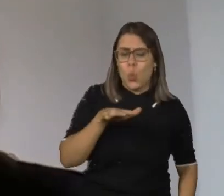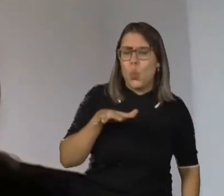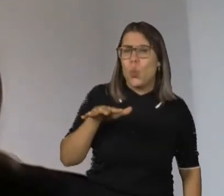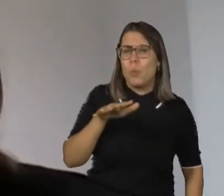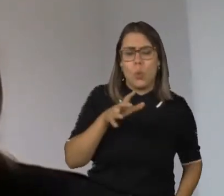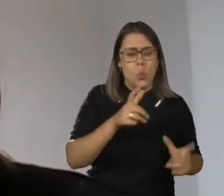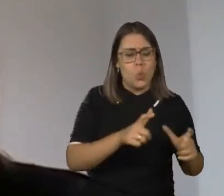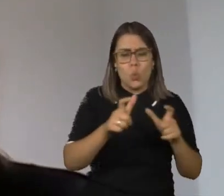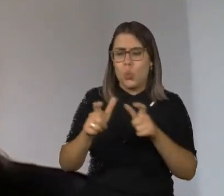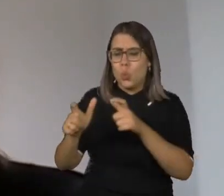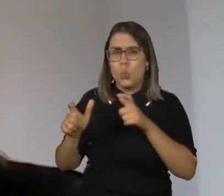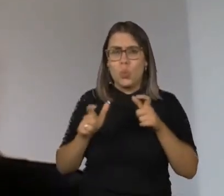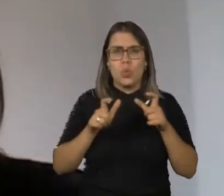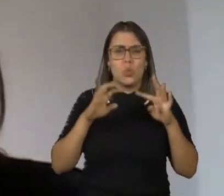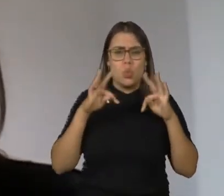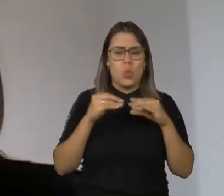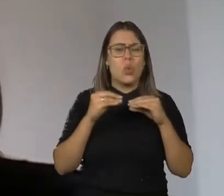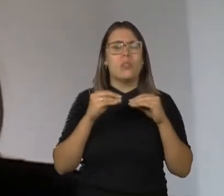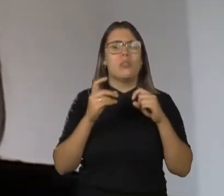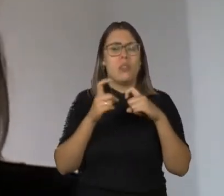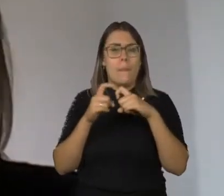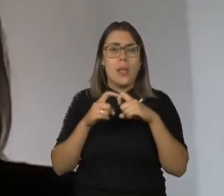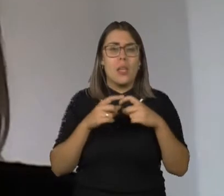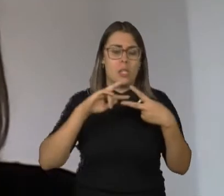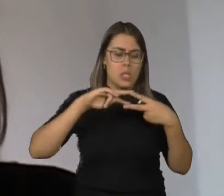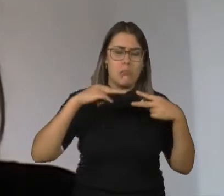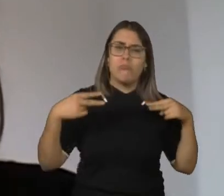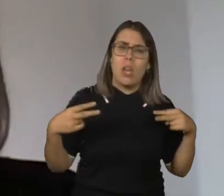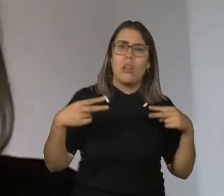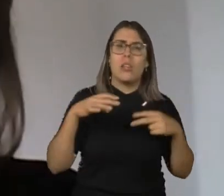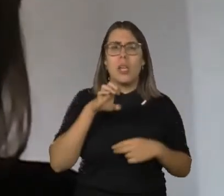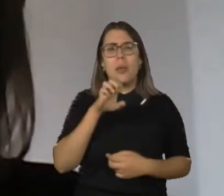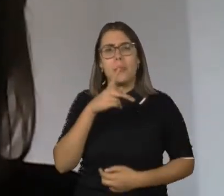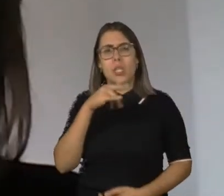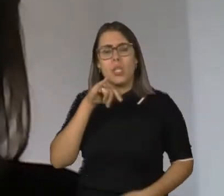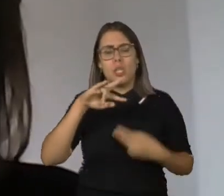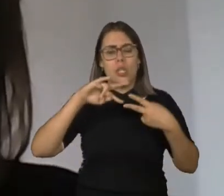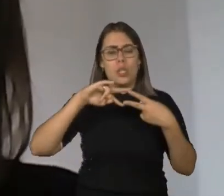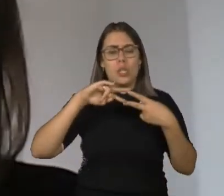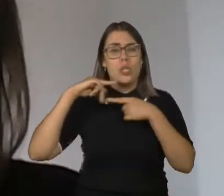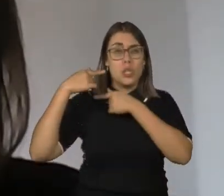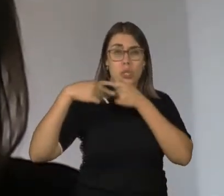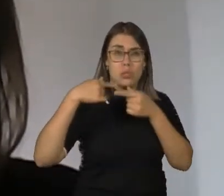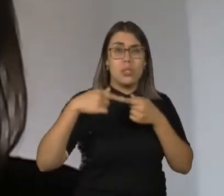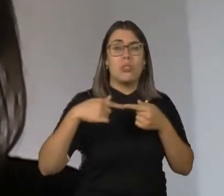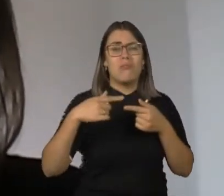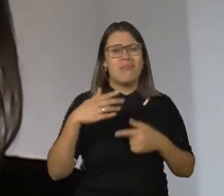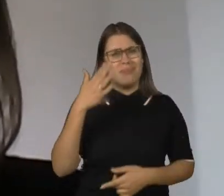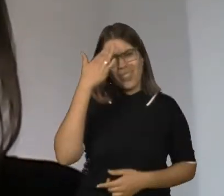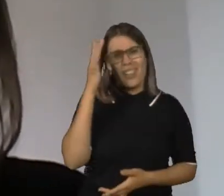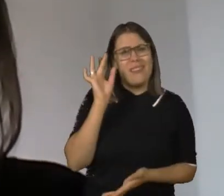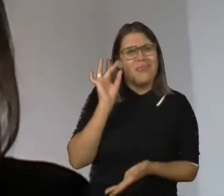campos que informam a medicina, como é o caso da genética, da epigenética, nós encontramos questionamentos a essa ideia